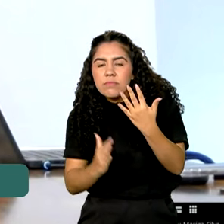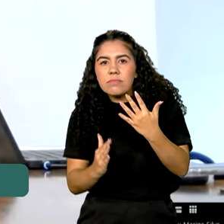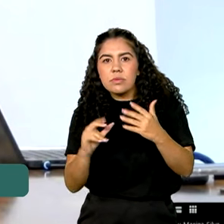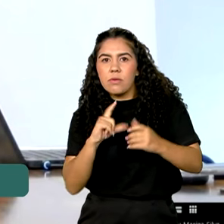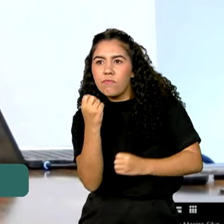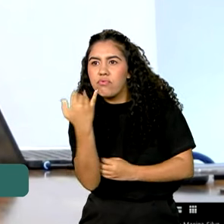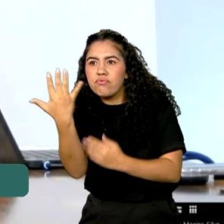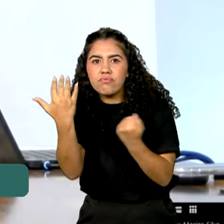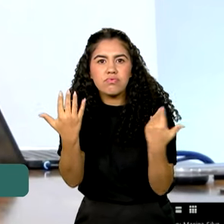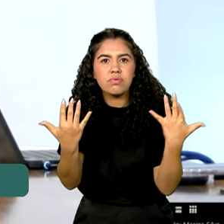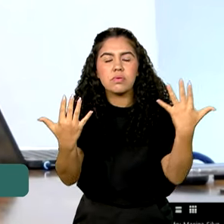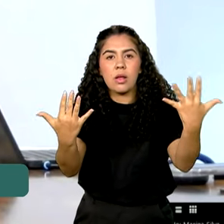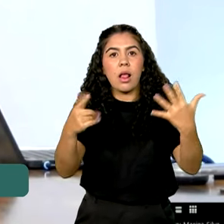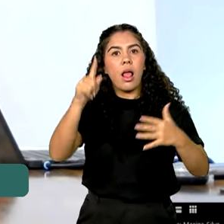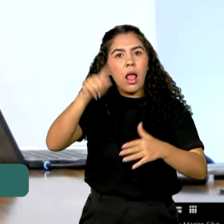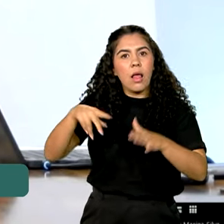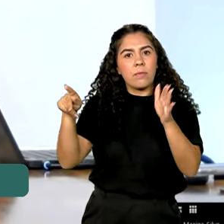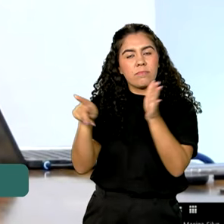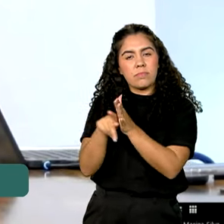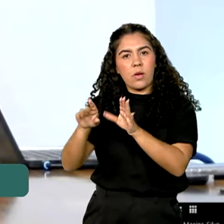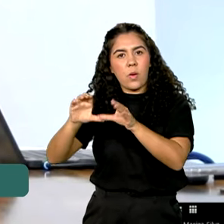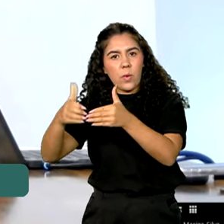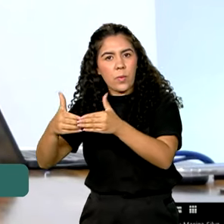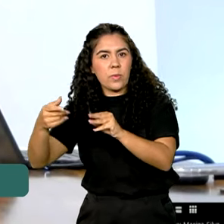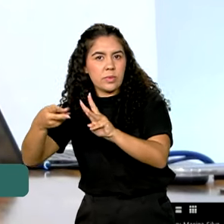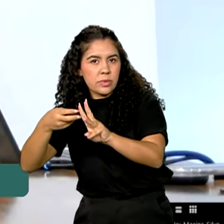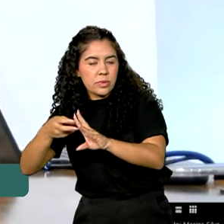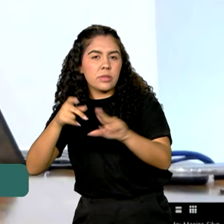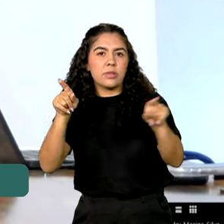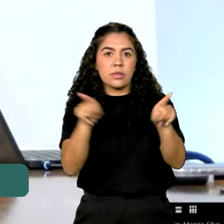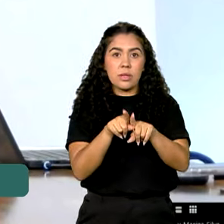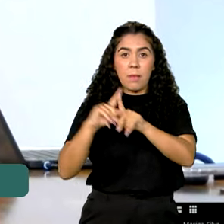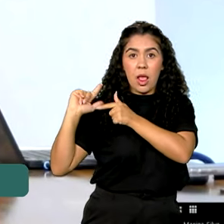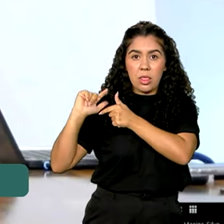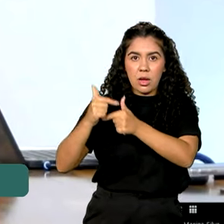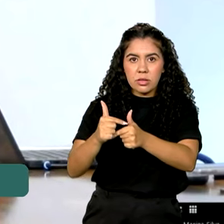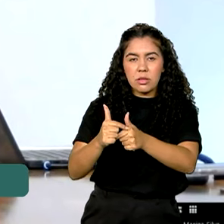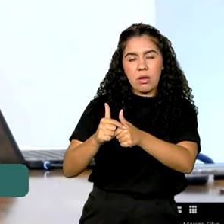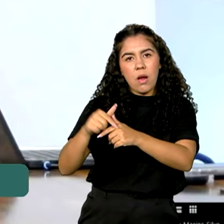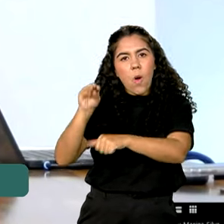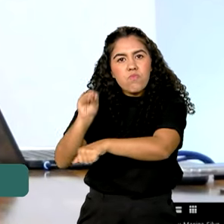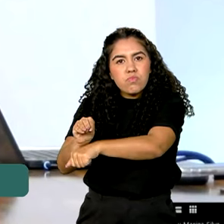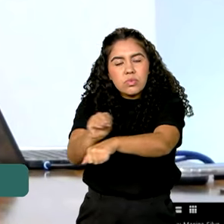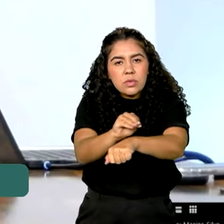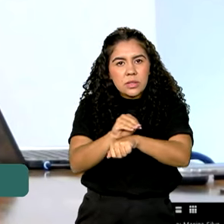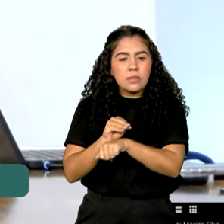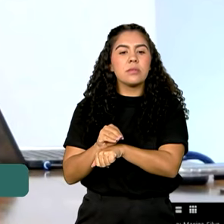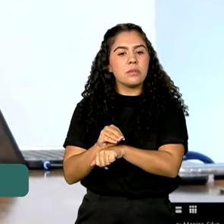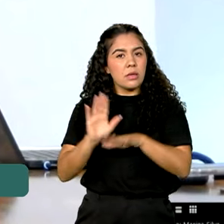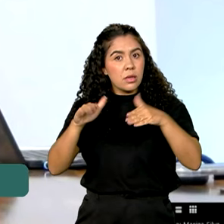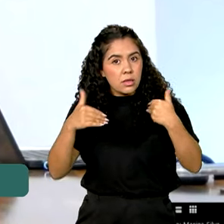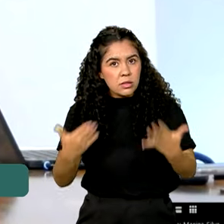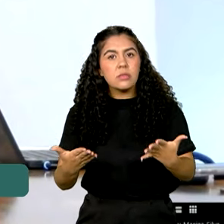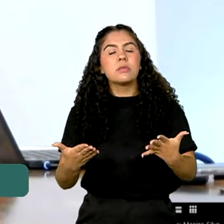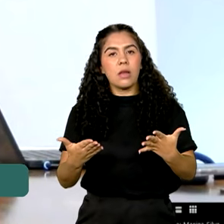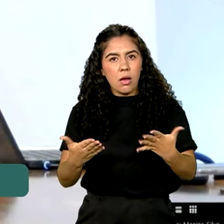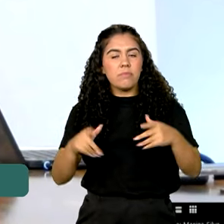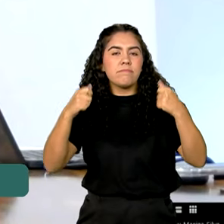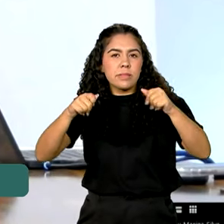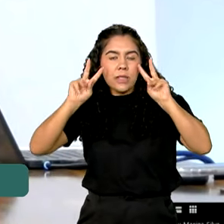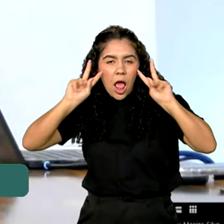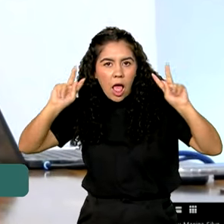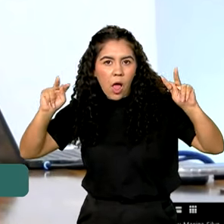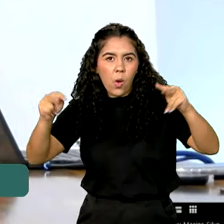domínio das populações indígenas e tradicionais. Por isso que qualquer equação deva reconhecer